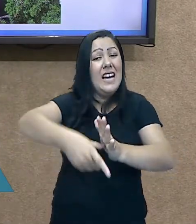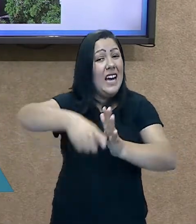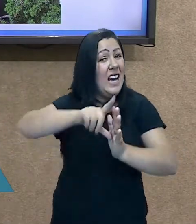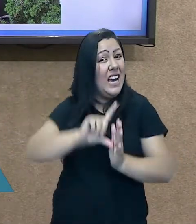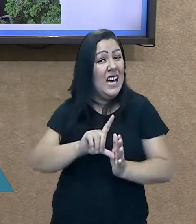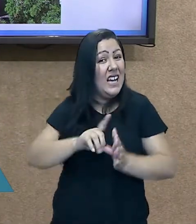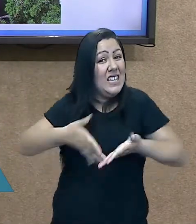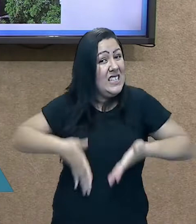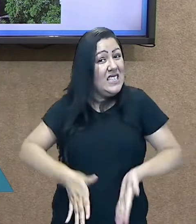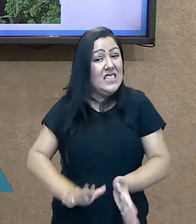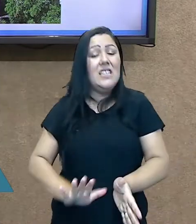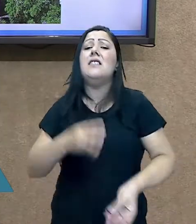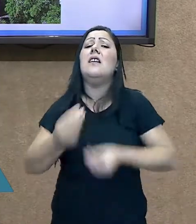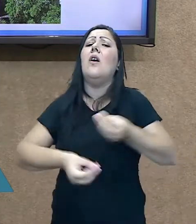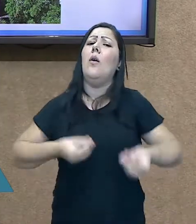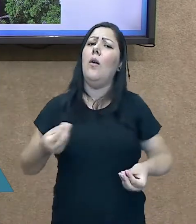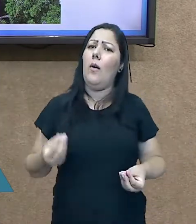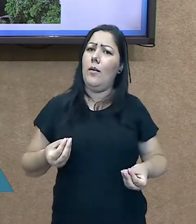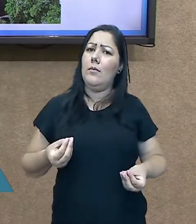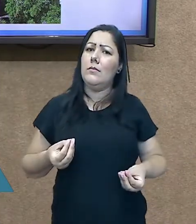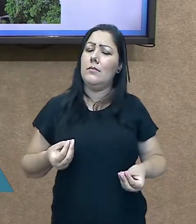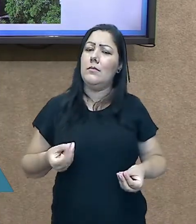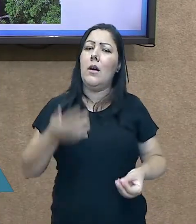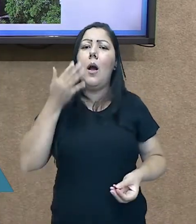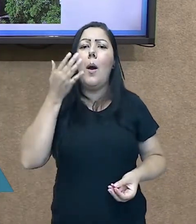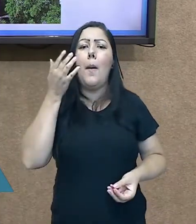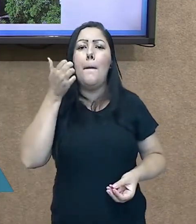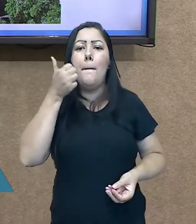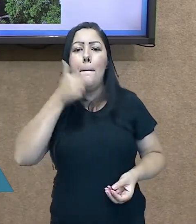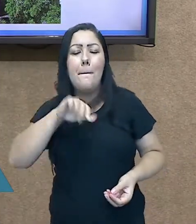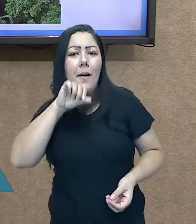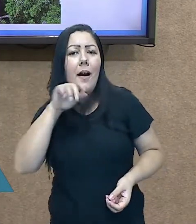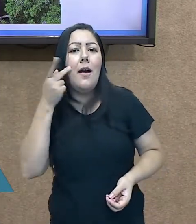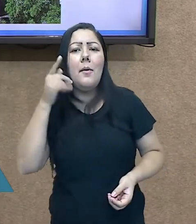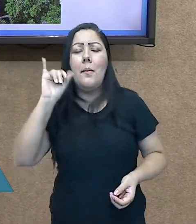Pergunta para o papai, para a mamãe, como que era?